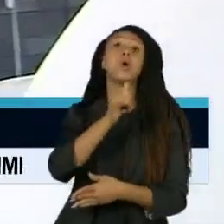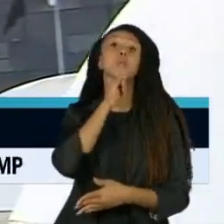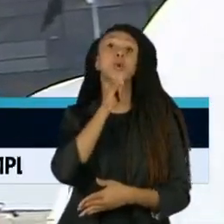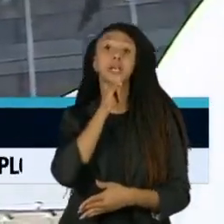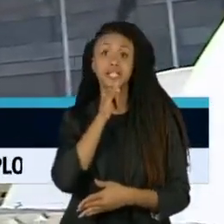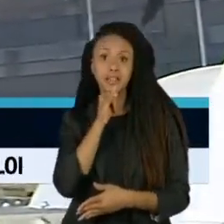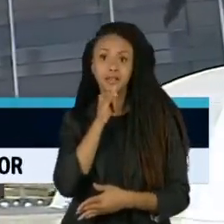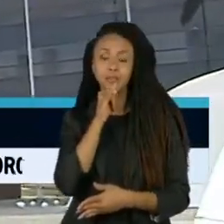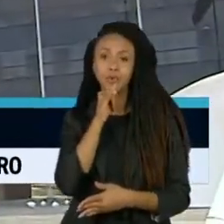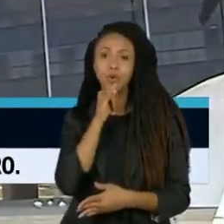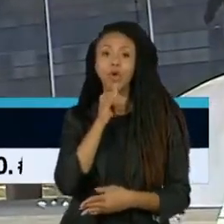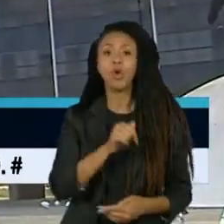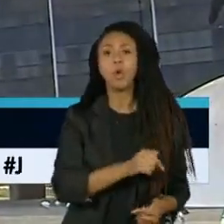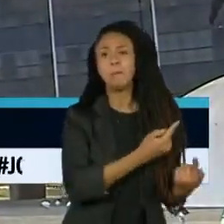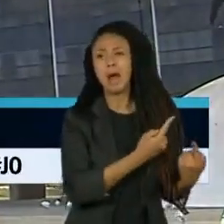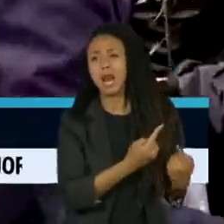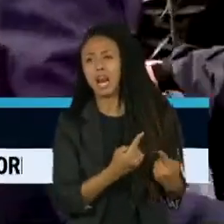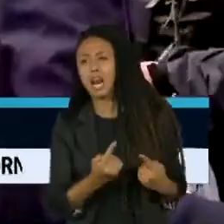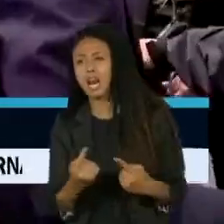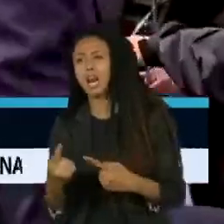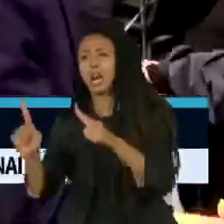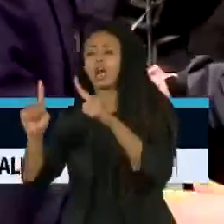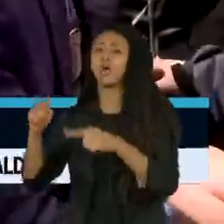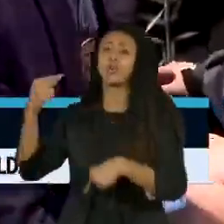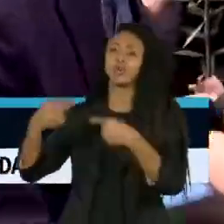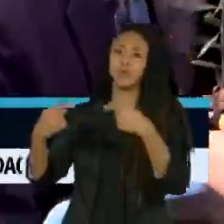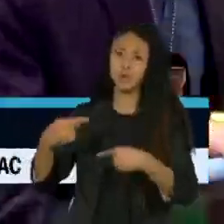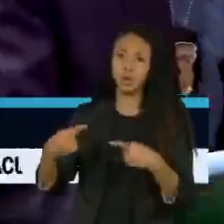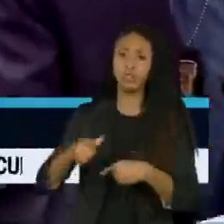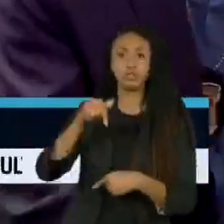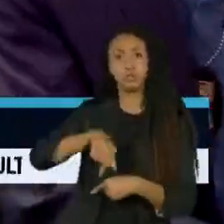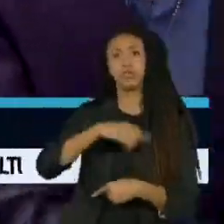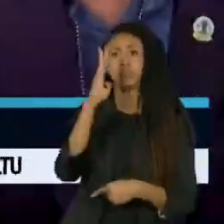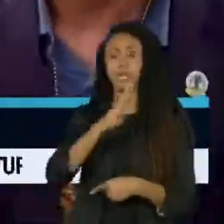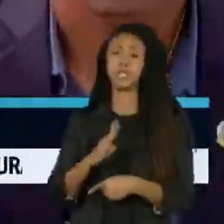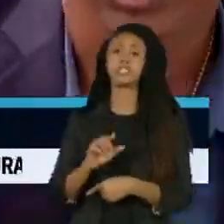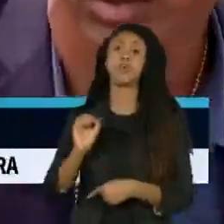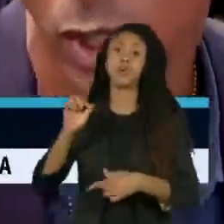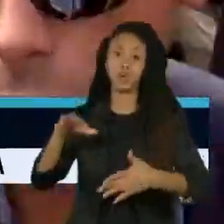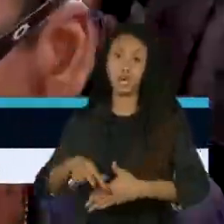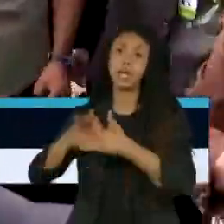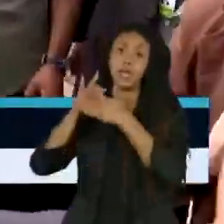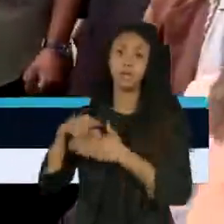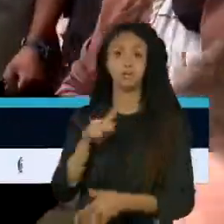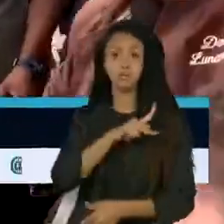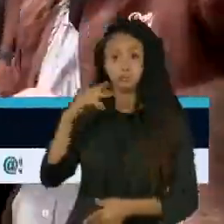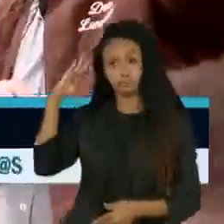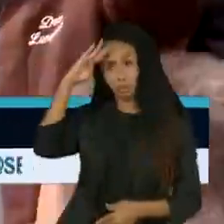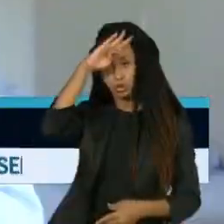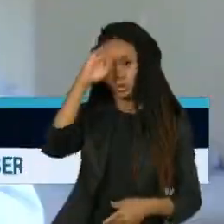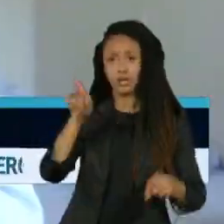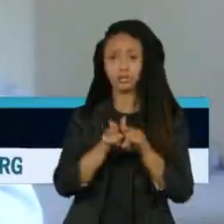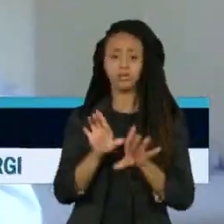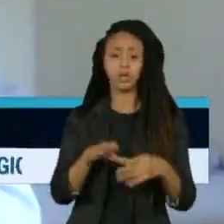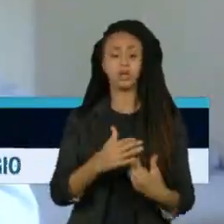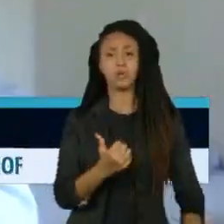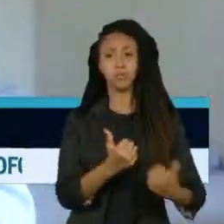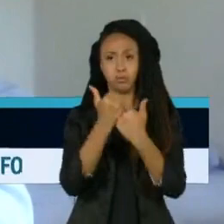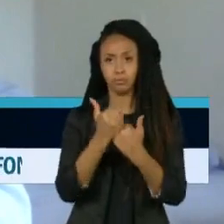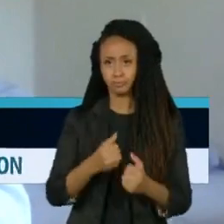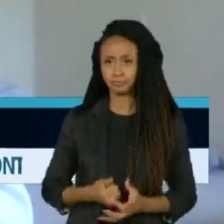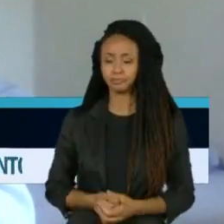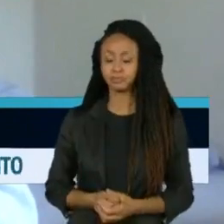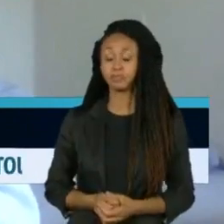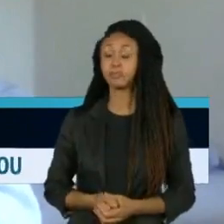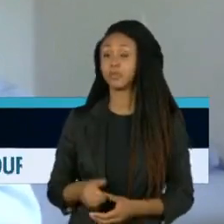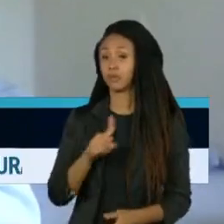sistema eleitoral e as investidas populistas no Brasil, capitaneadas pelo presidente Jair Bolsonaro e aliados. O Bolsonaro